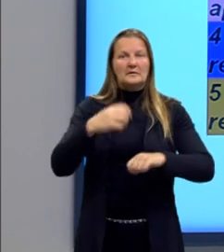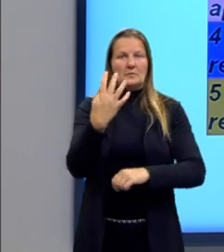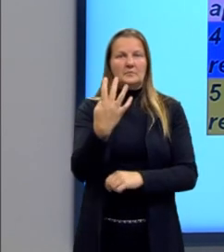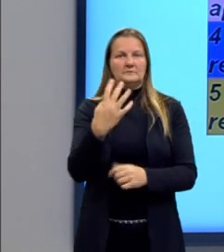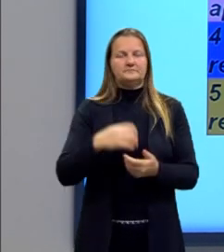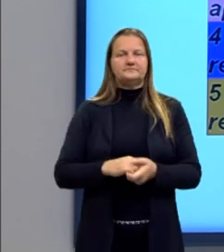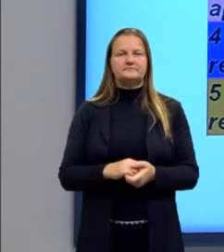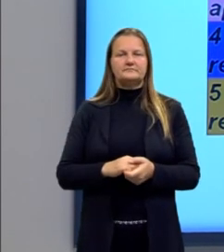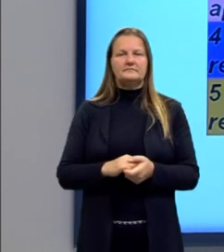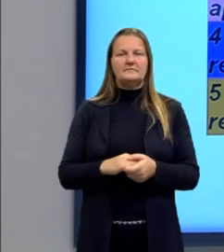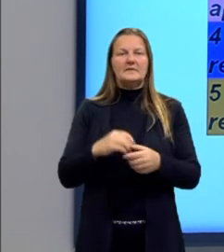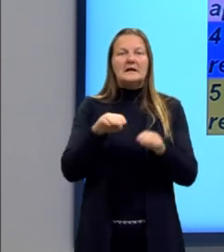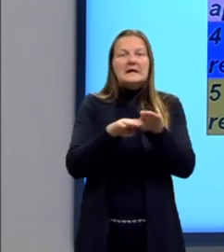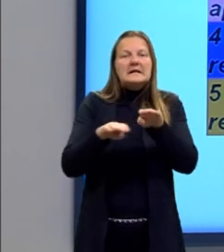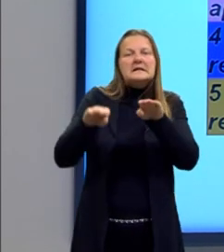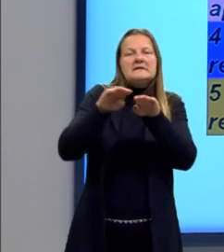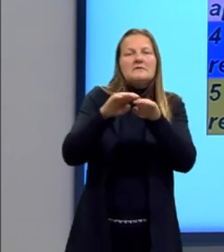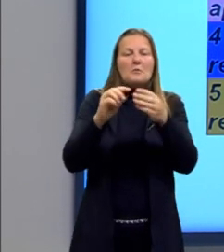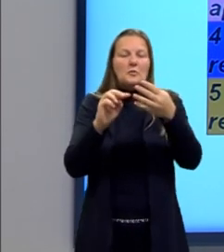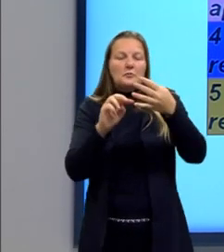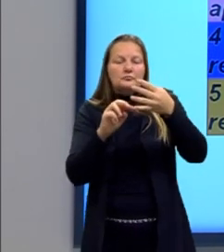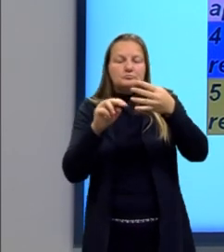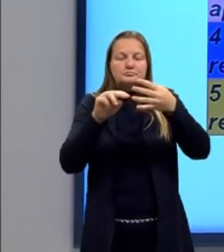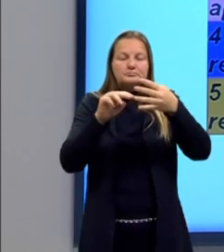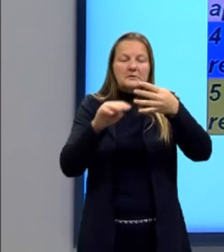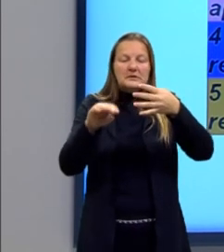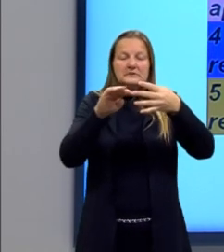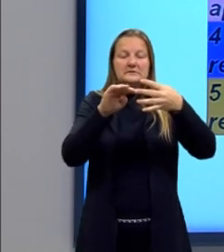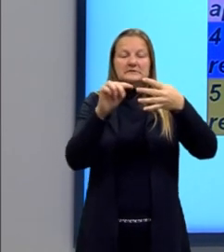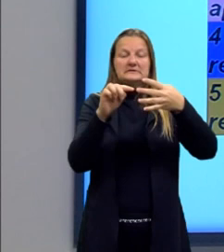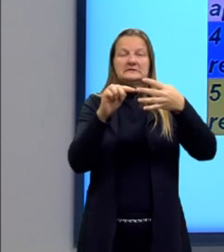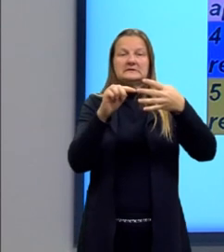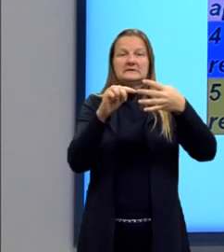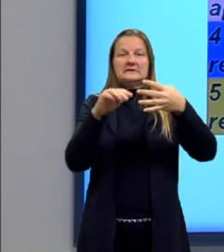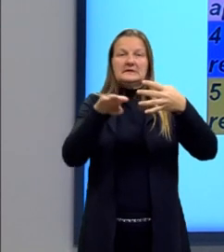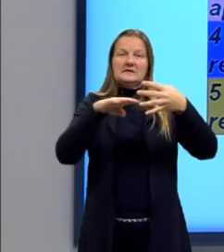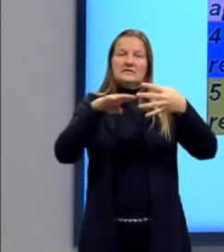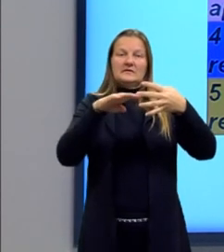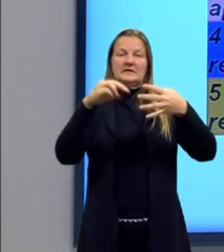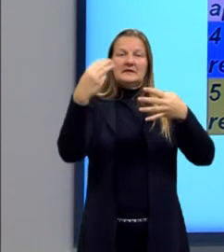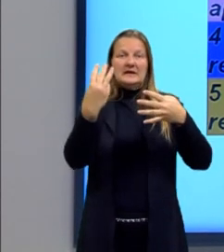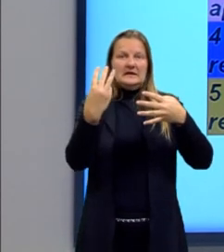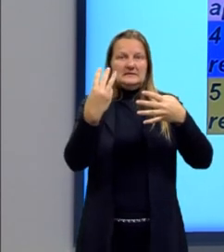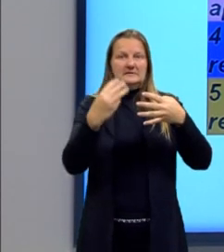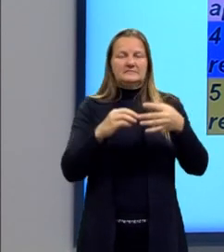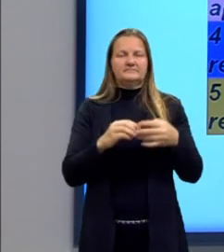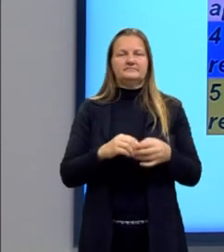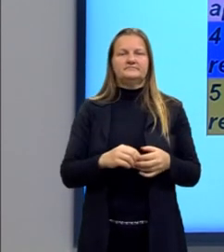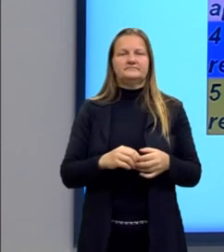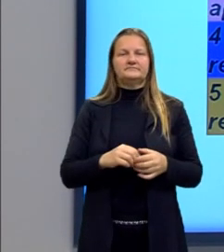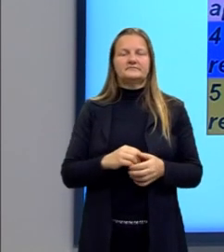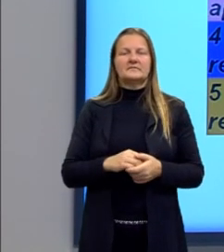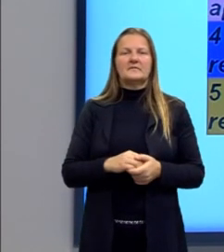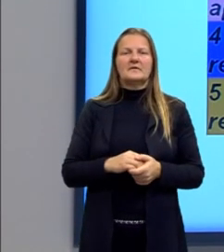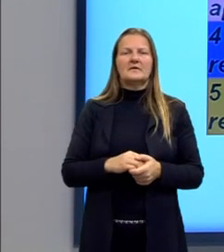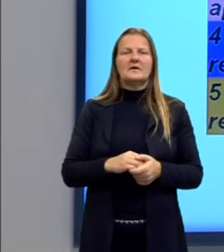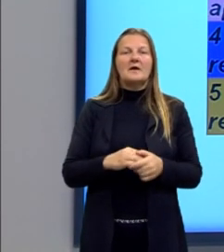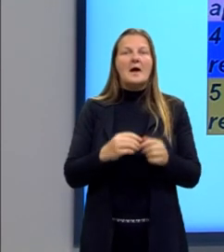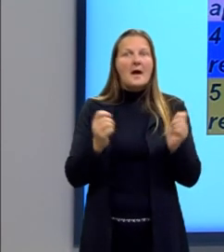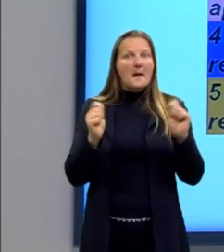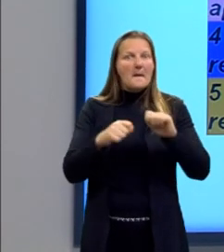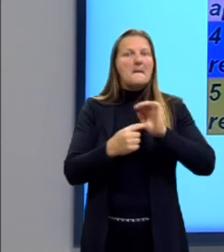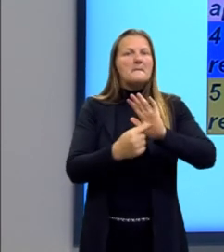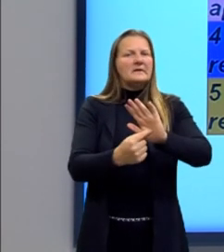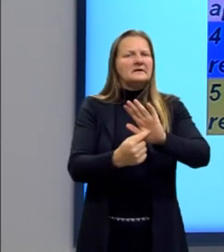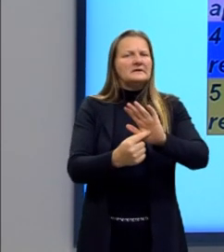articula as partes do texto de forma mediana. com inadequações e apresenta repertório